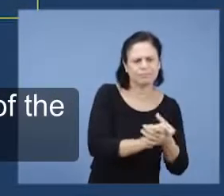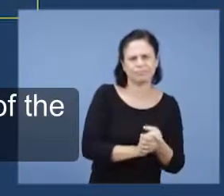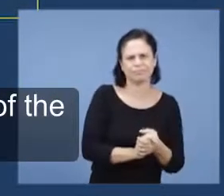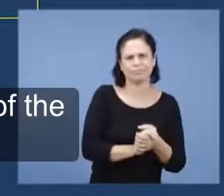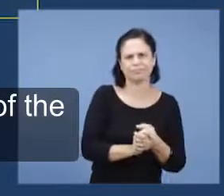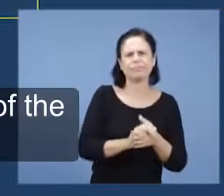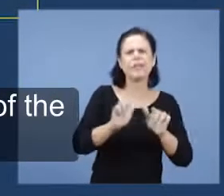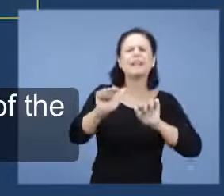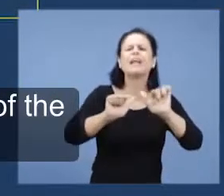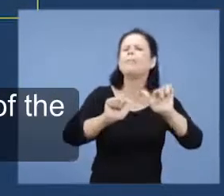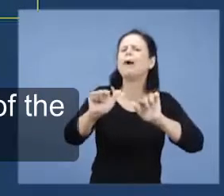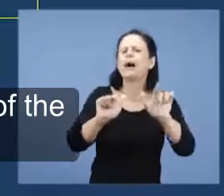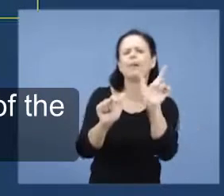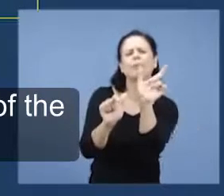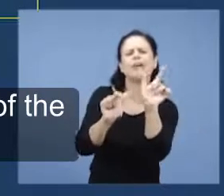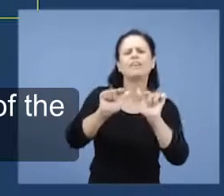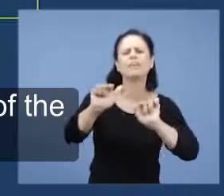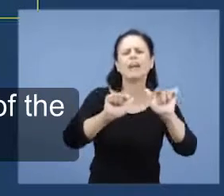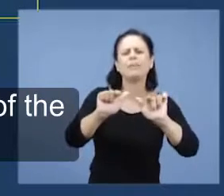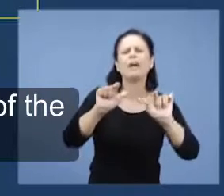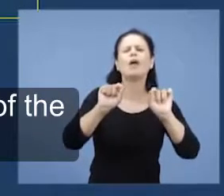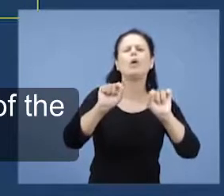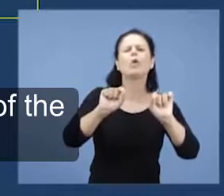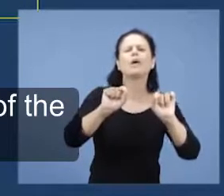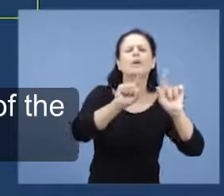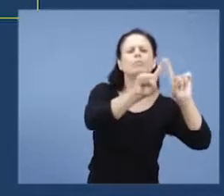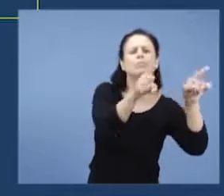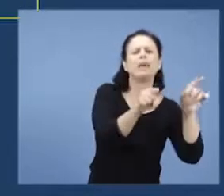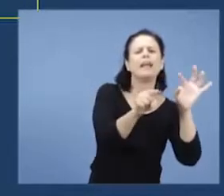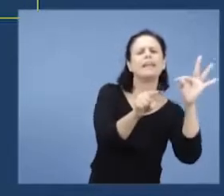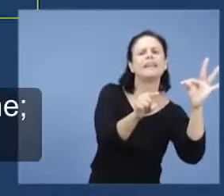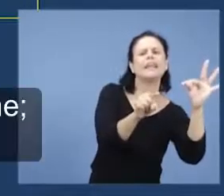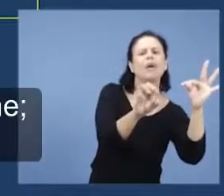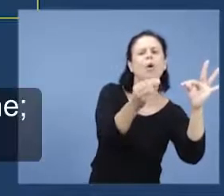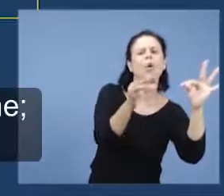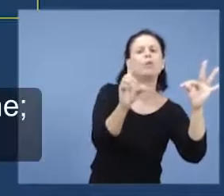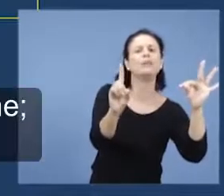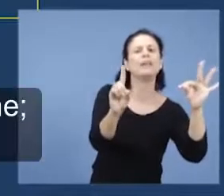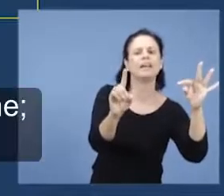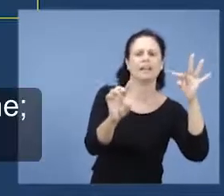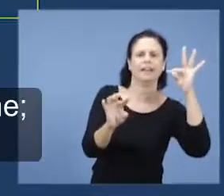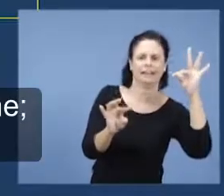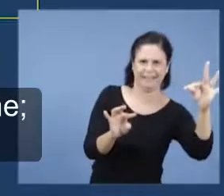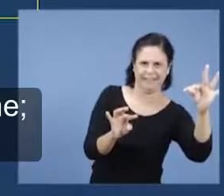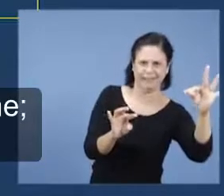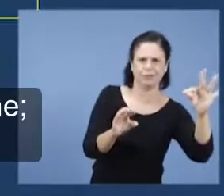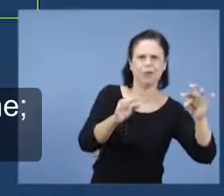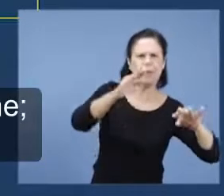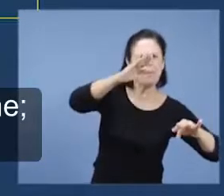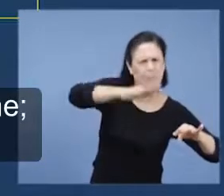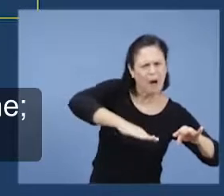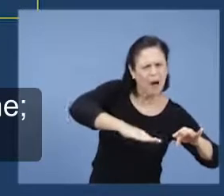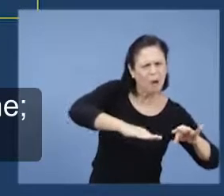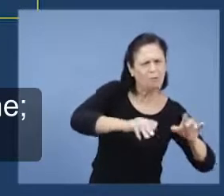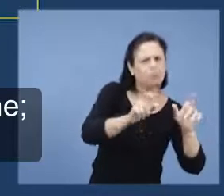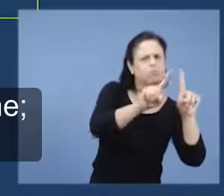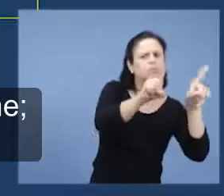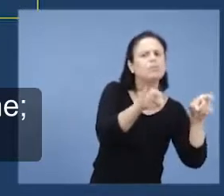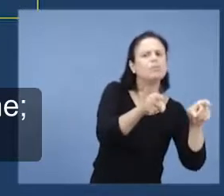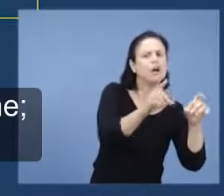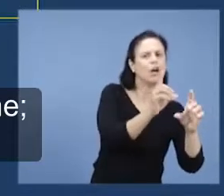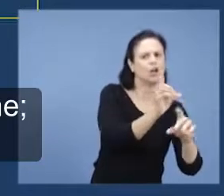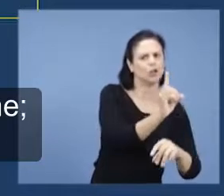o trabalho, ele se identifica com o testemunho da igreja. Os maus, se identifica com a doutrina.